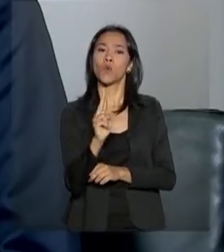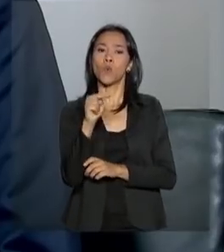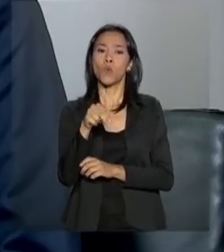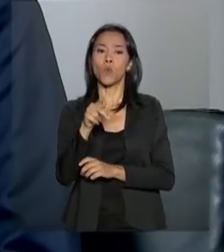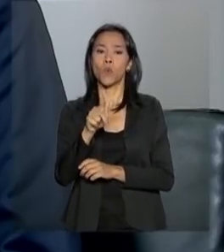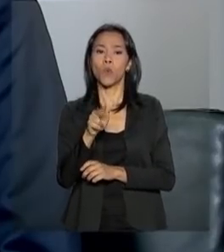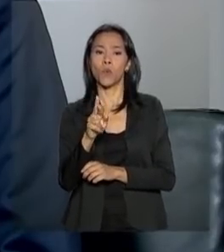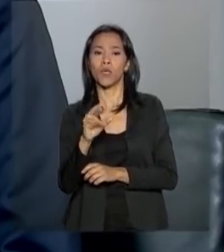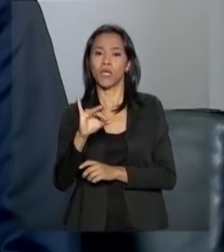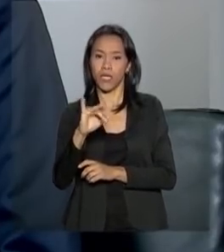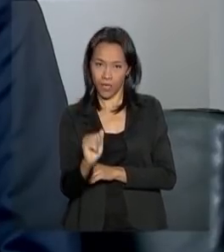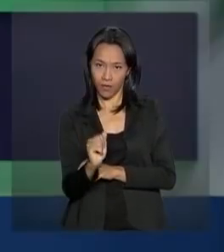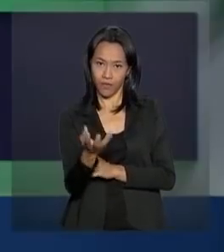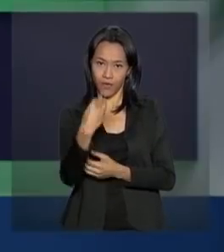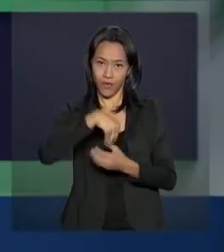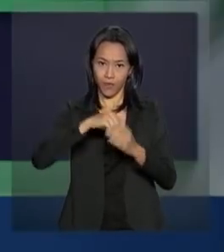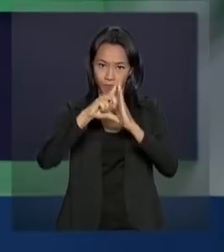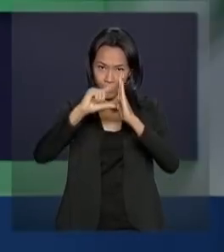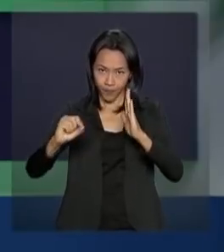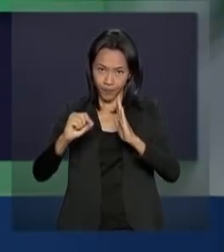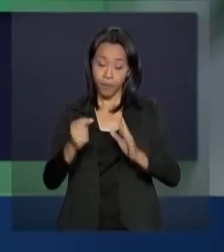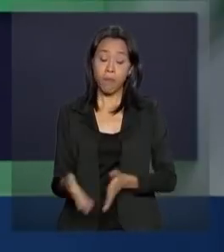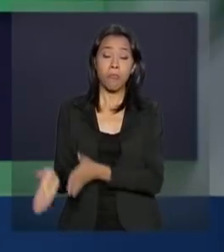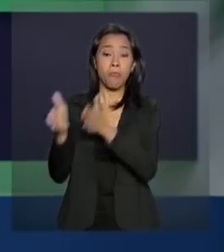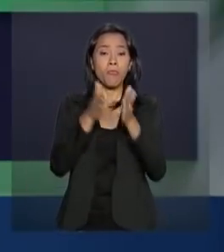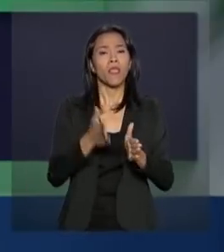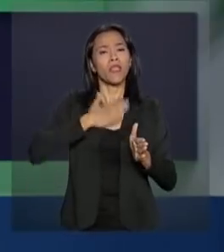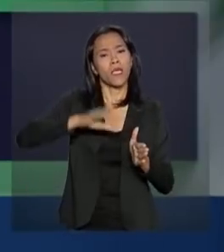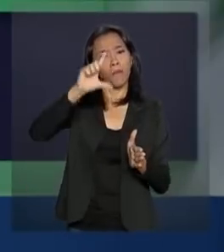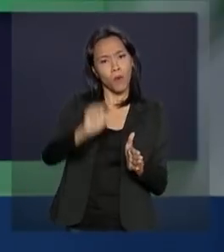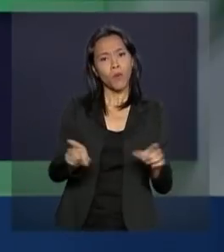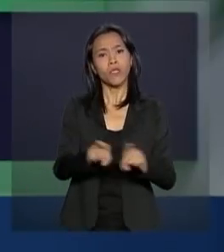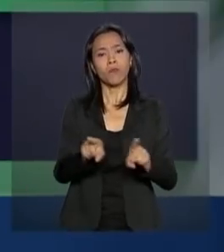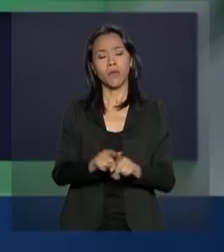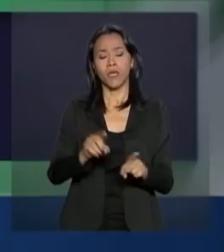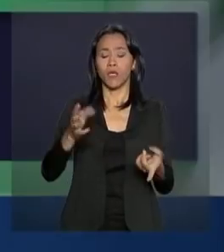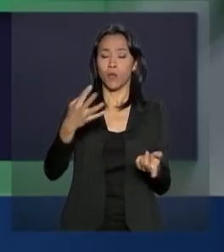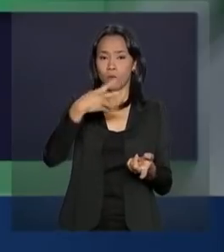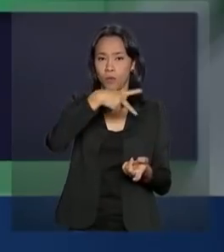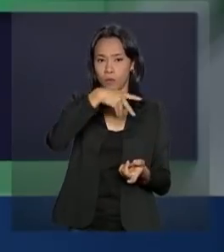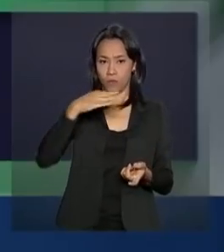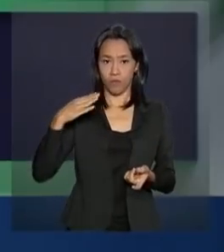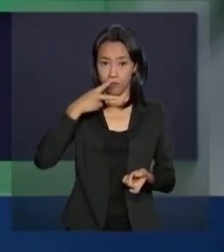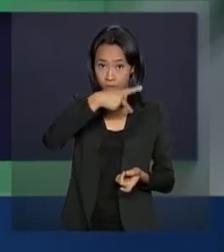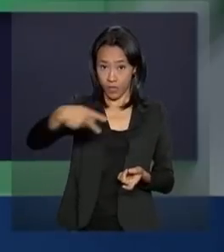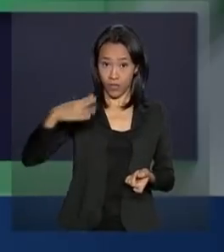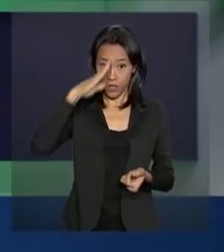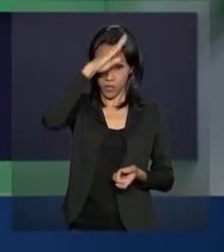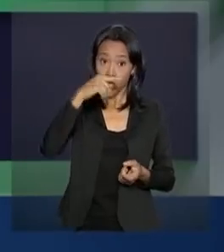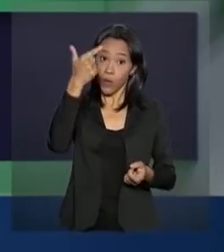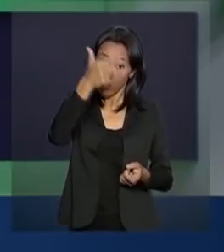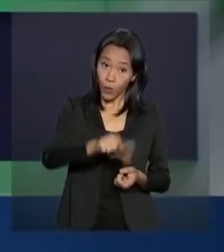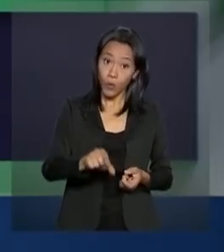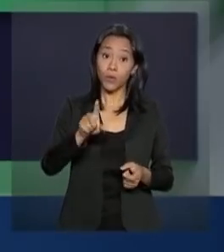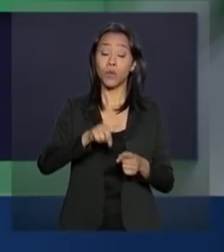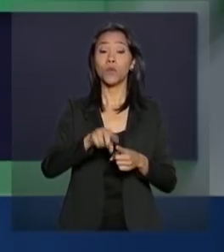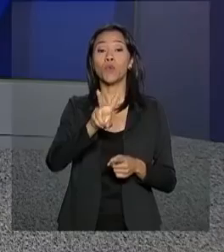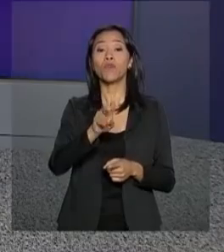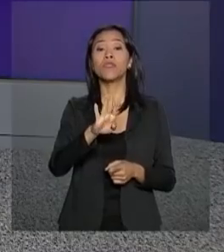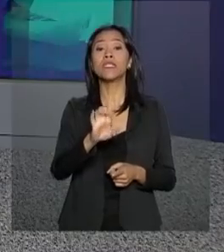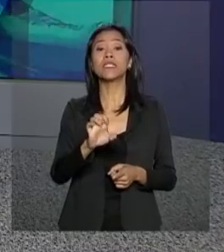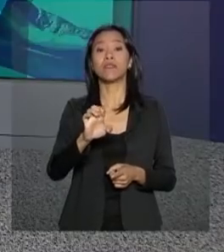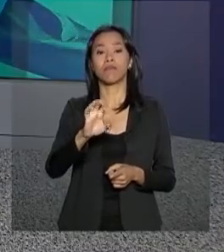gabinete presidencial. Jair Bolsonaro recebe daqui a pouco o vice-presidente do parlamento chinês, Ji Bin Shuan.